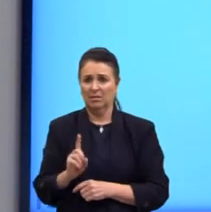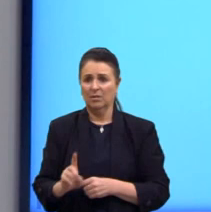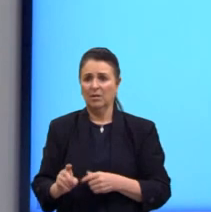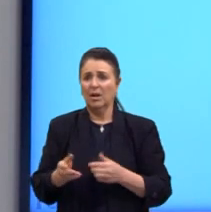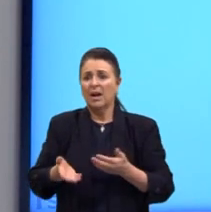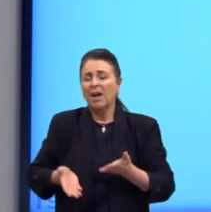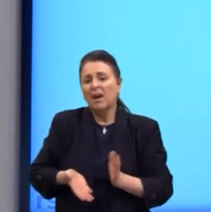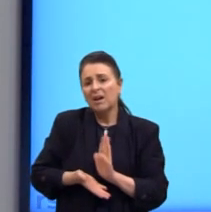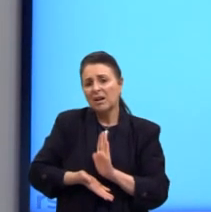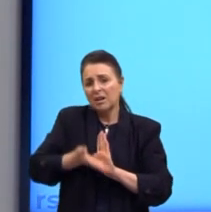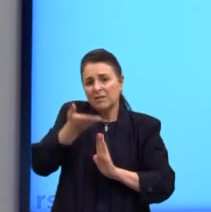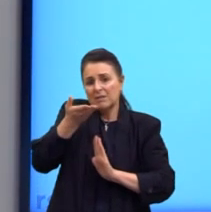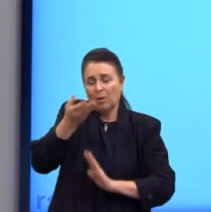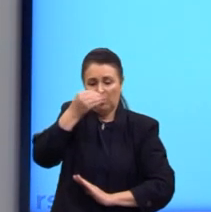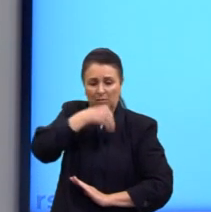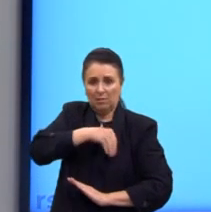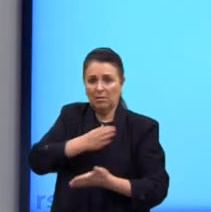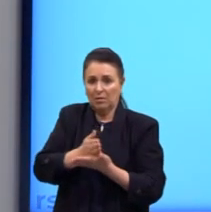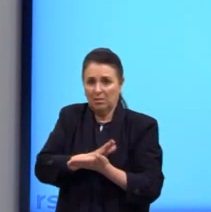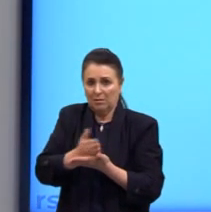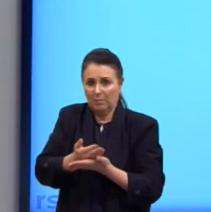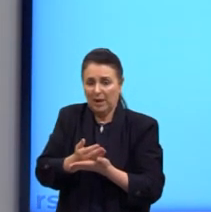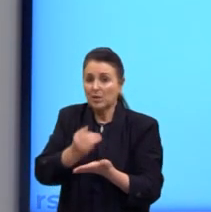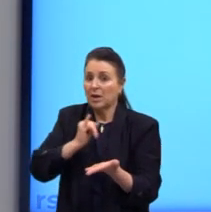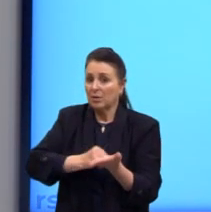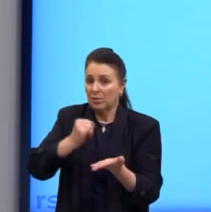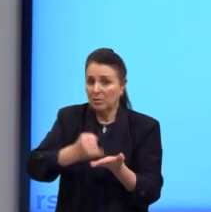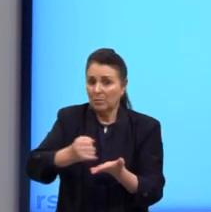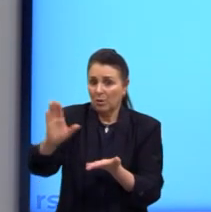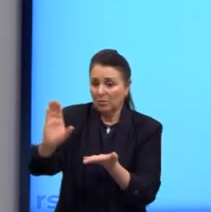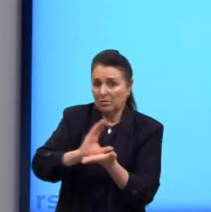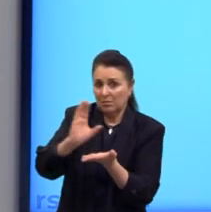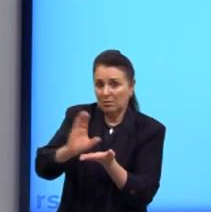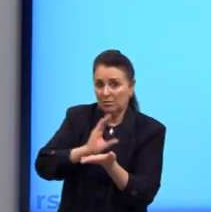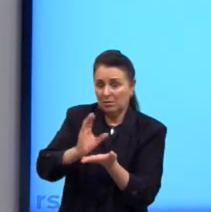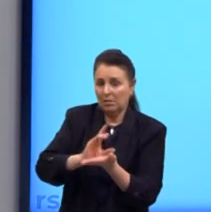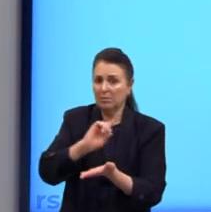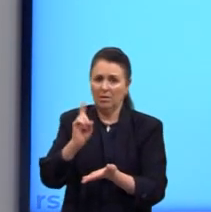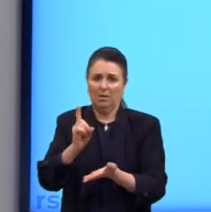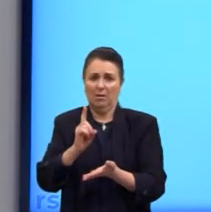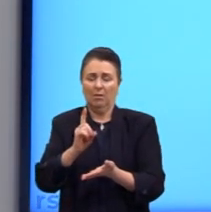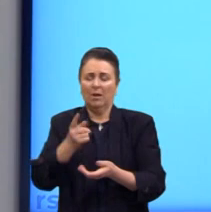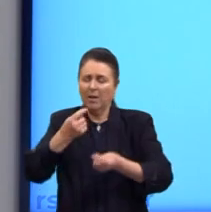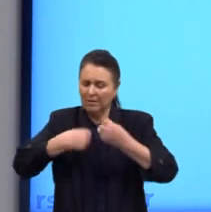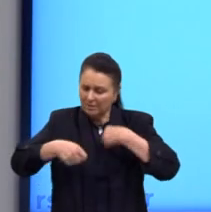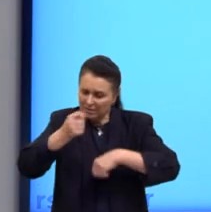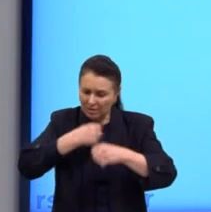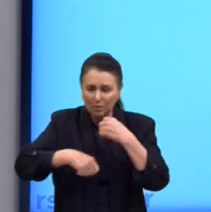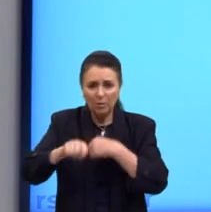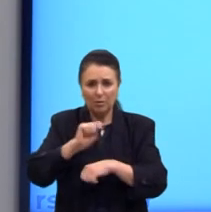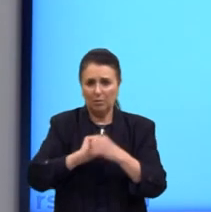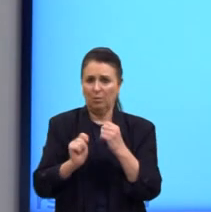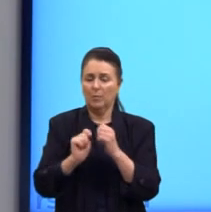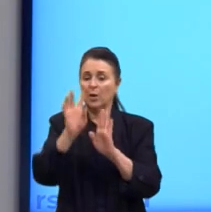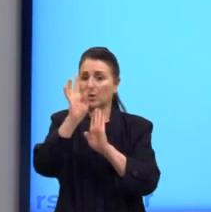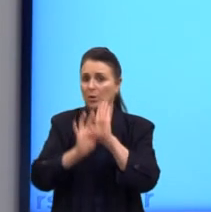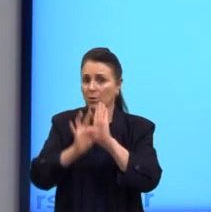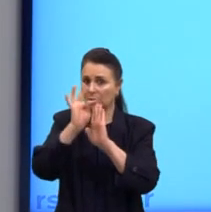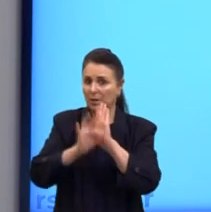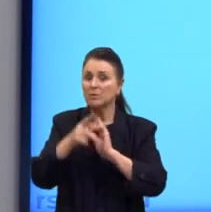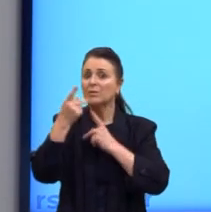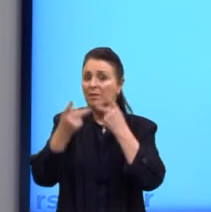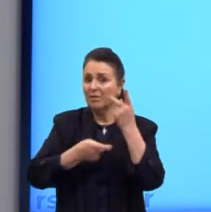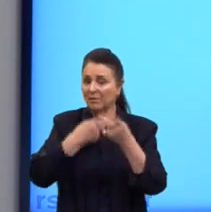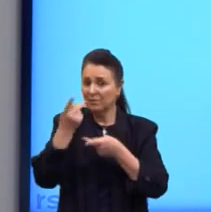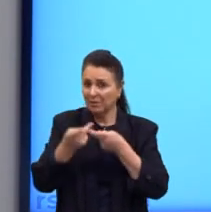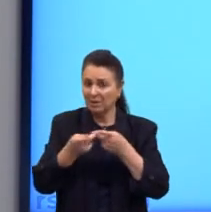Elevação da renda média e arrecadação de impostos, que está falando apenas da questão econômica. E o texto também se